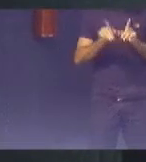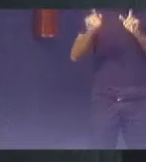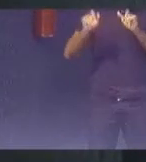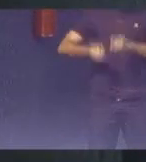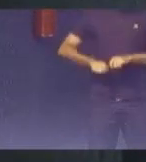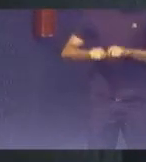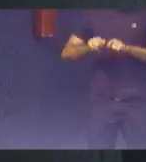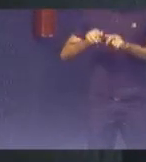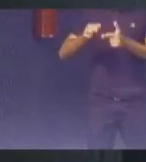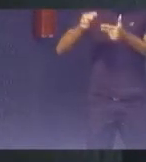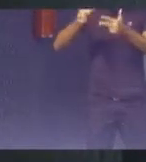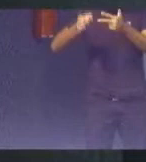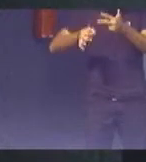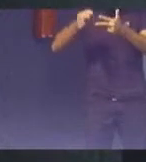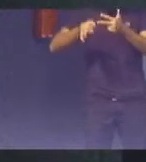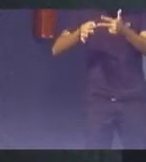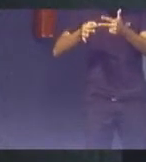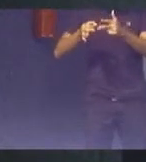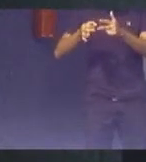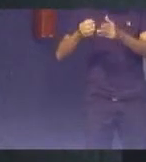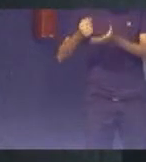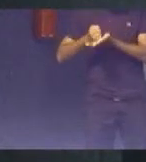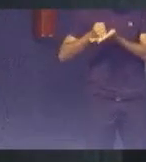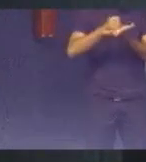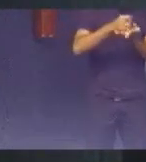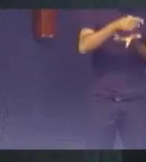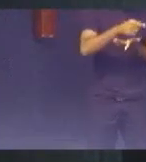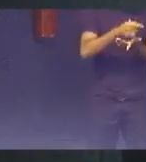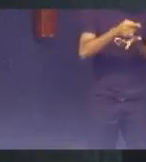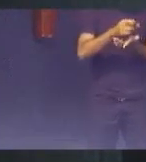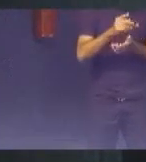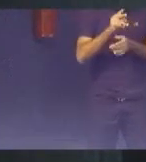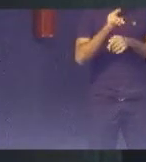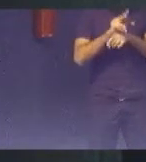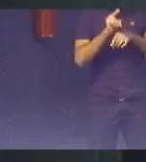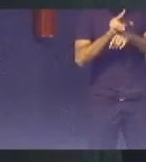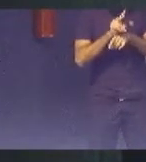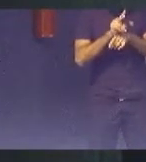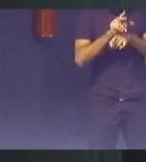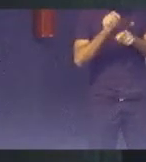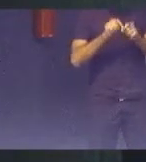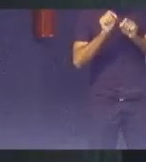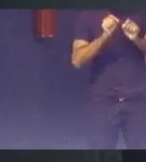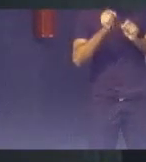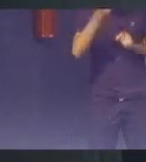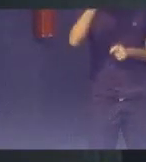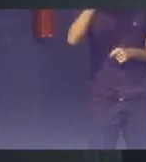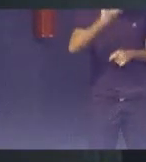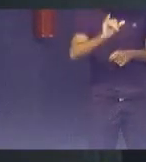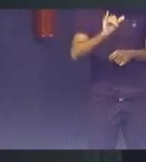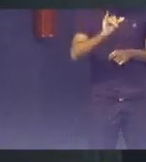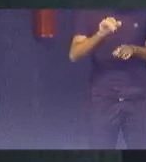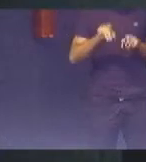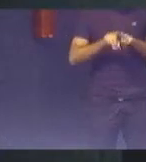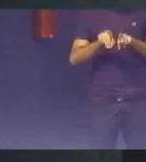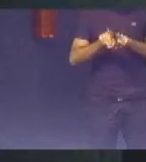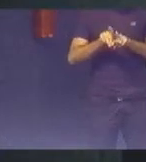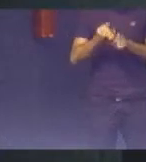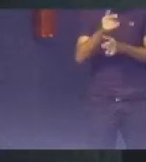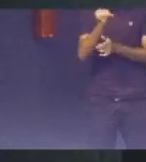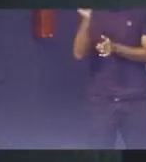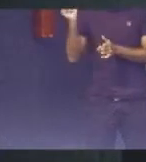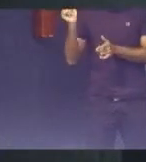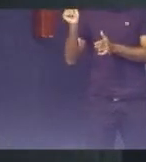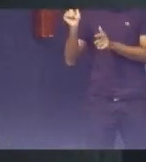atuando De forma Preventiva O judiciário O ministério Público Todas as instituições Enfim Os outros poderes